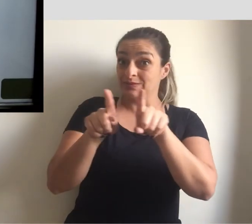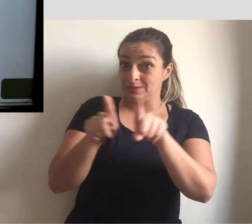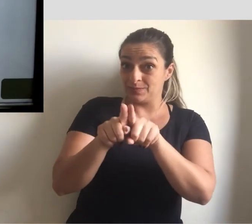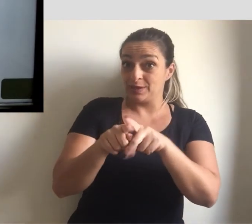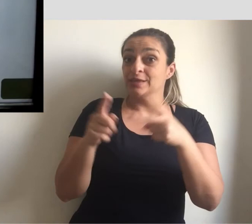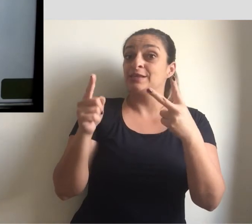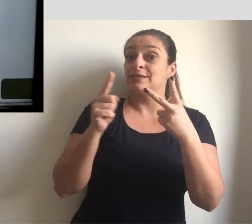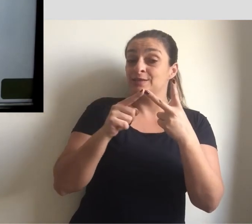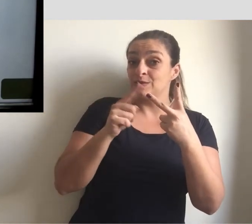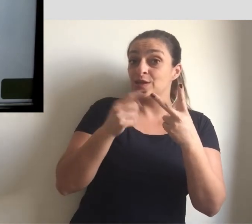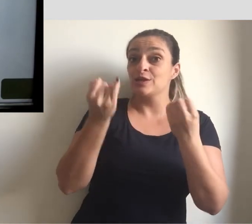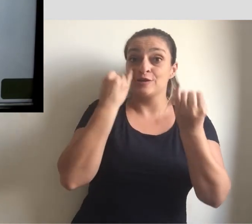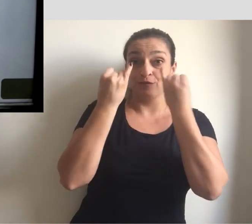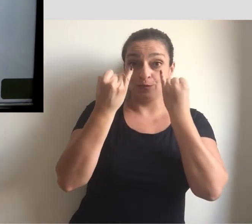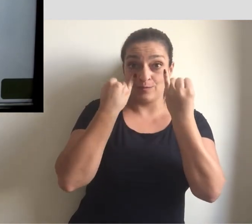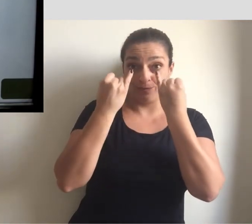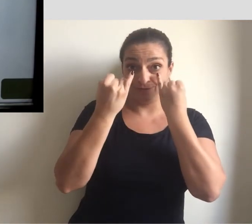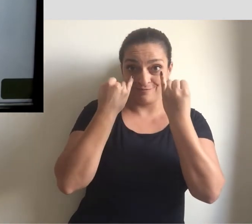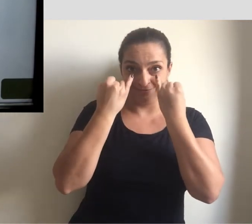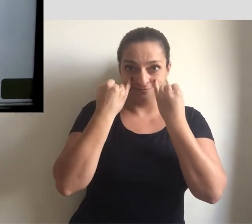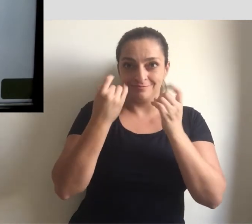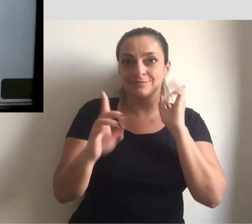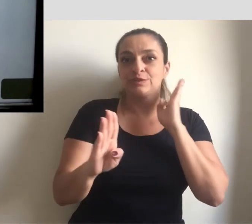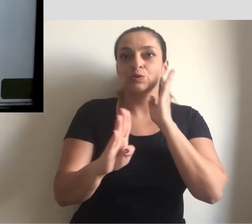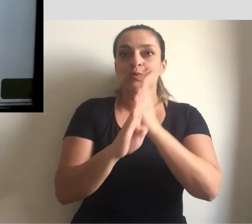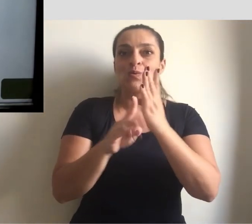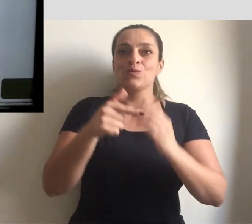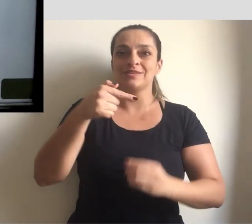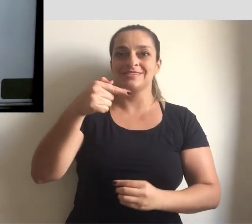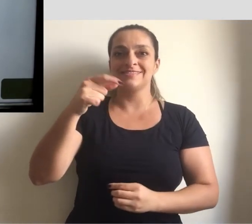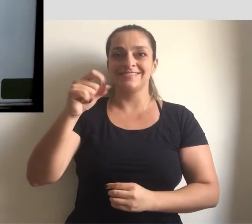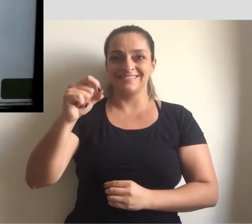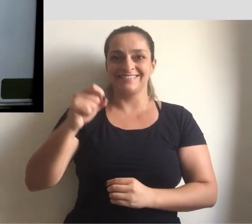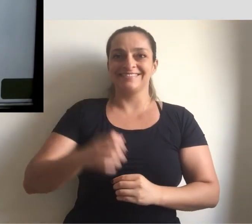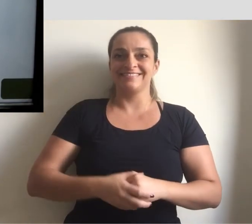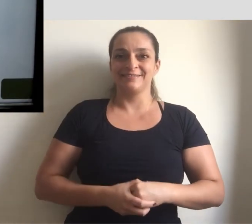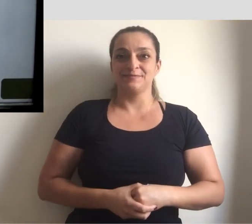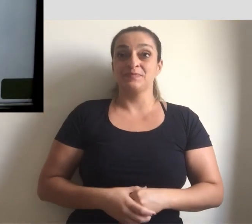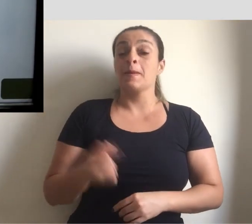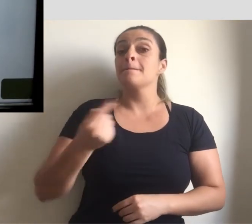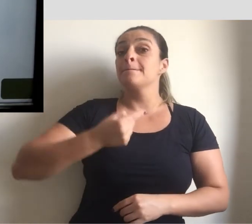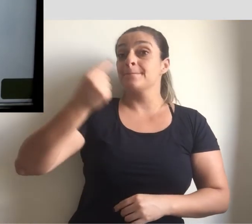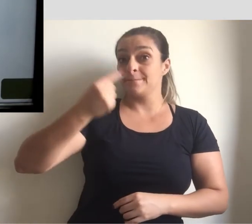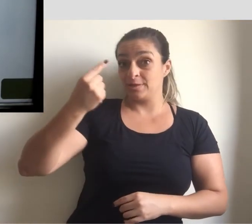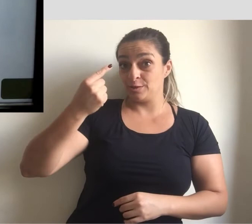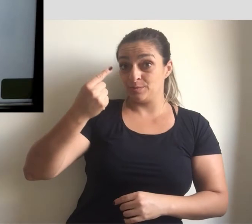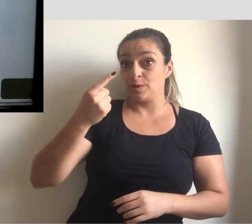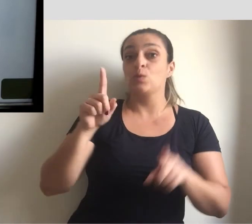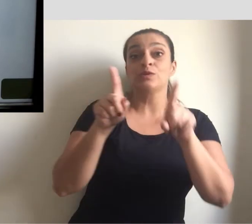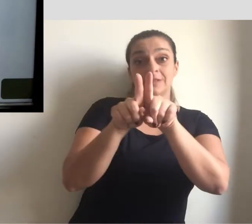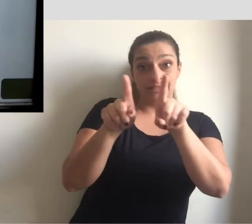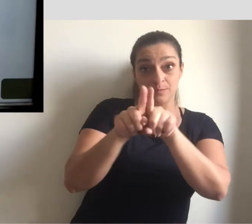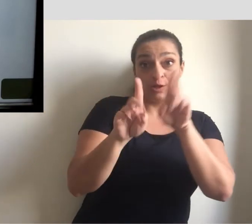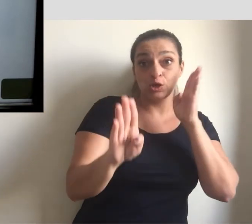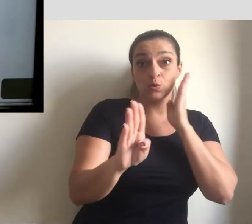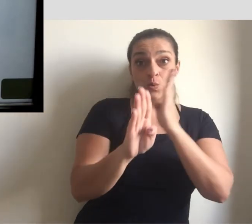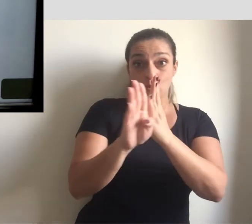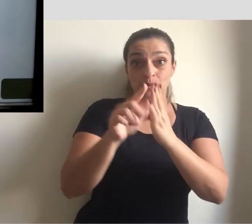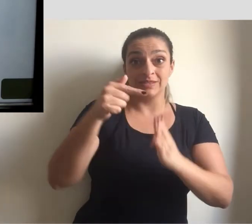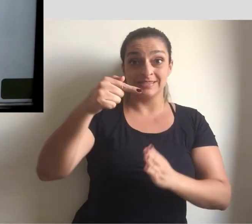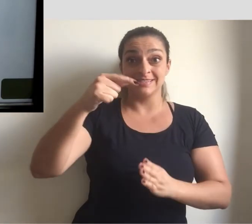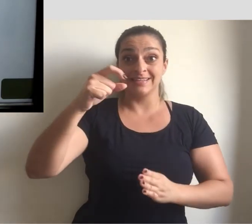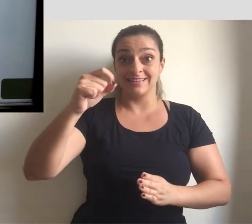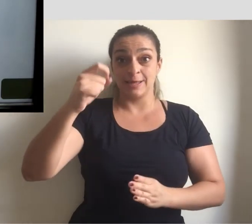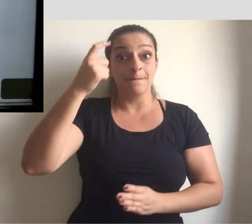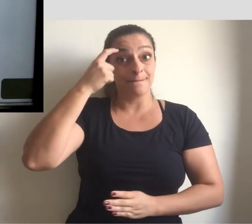na segunda informação, descobrir esse valor de x. Na primeira informação, nós também conseguimos descobrir esse valor